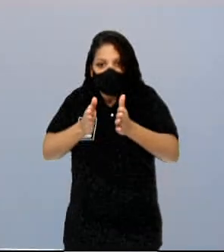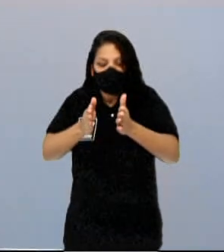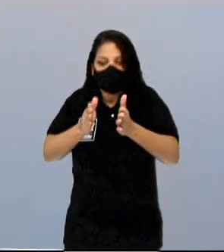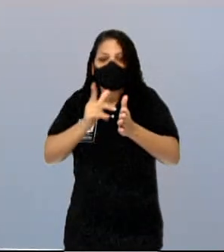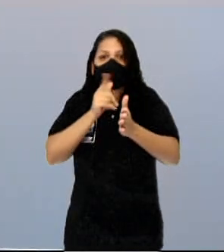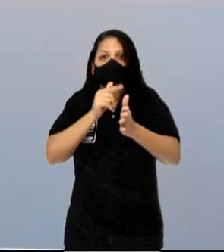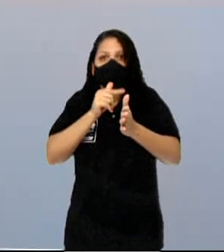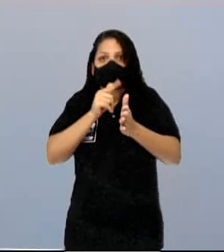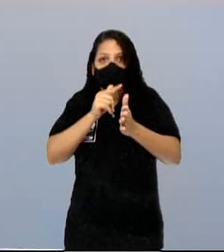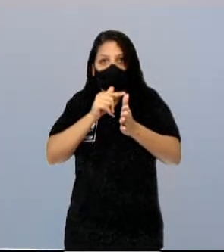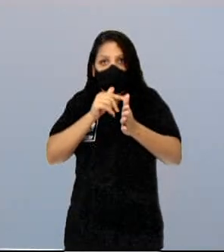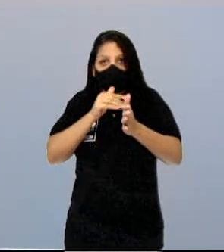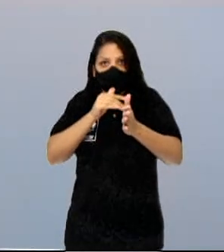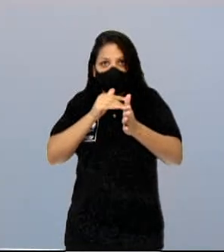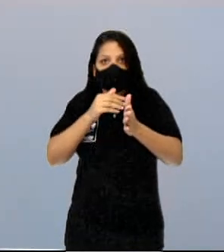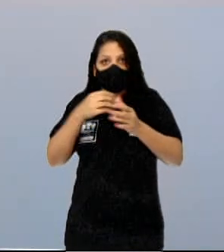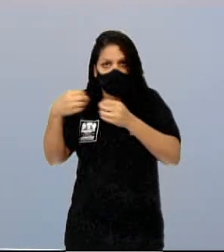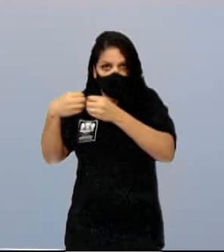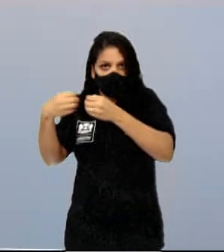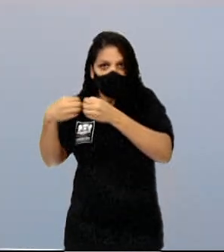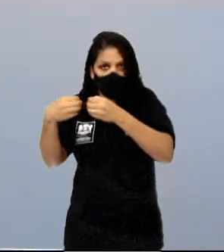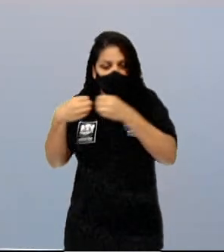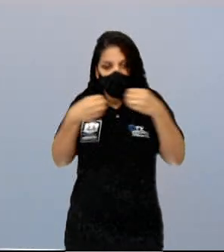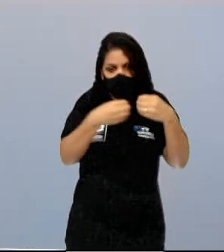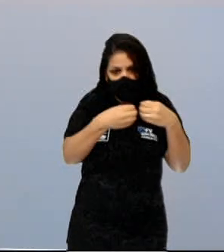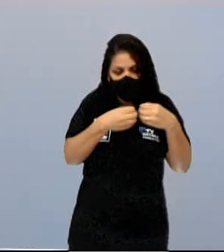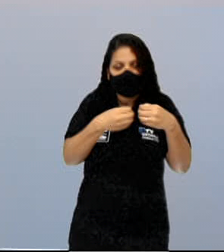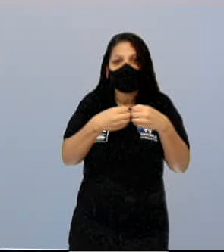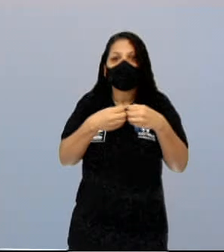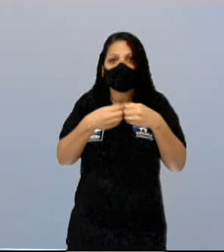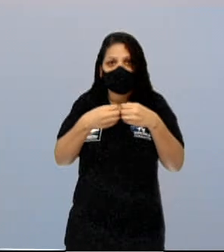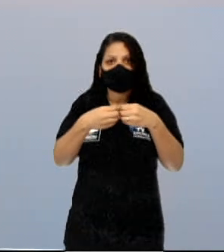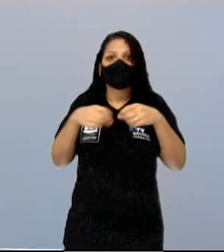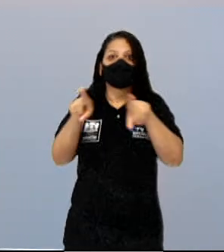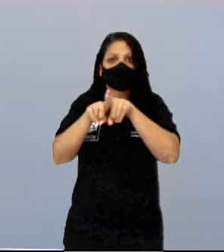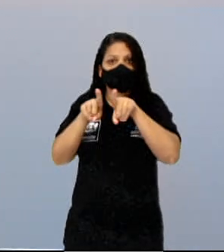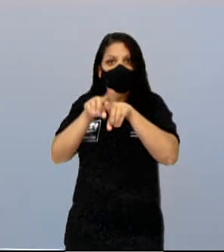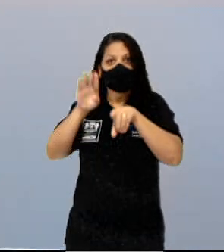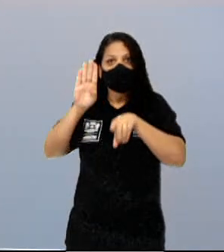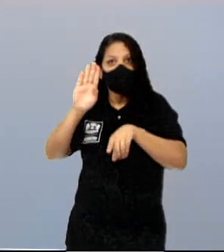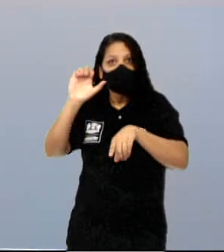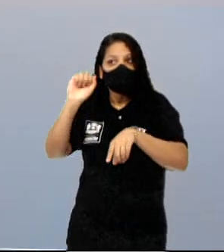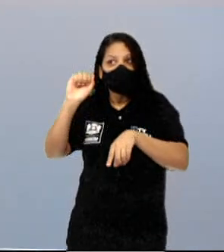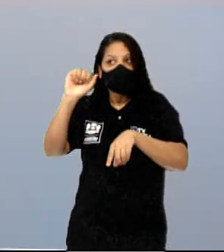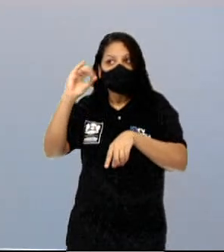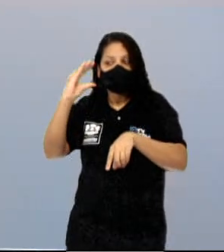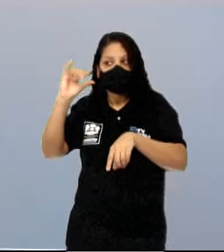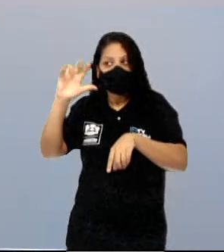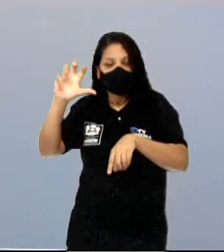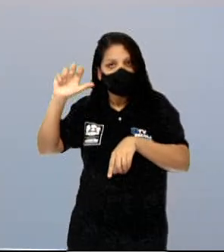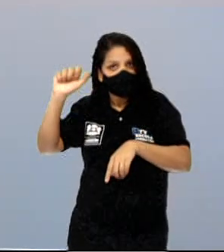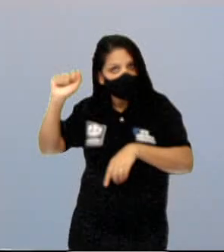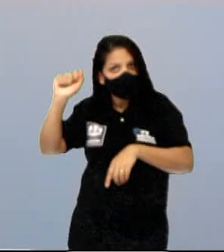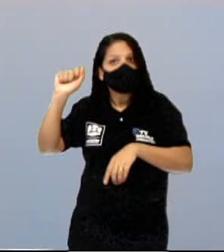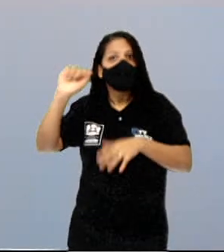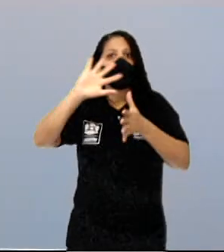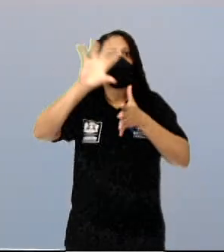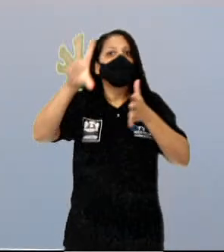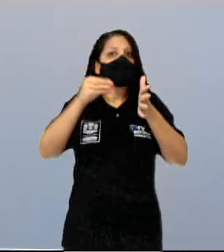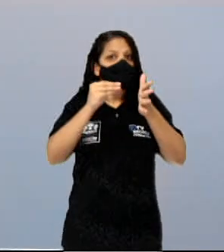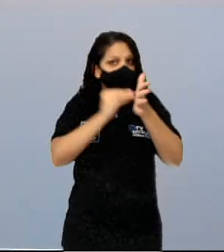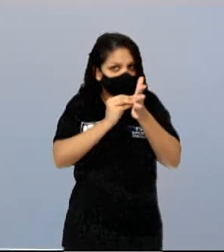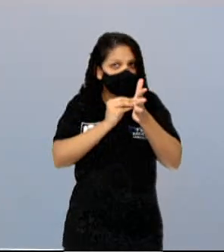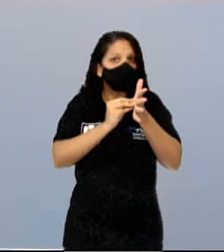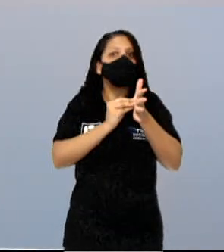ali do rio. A propósito, a bacia amazônica, que é formada pelo conjunto de rios que drenam aquela área,